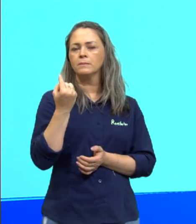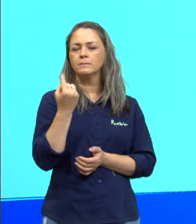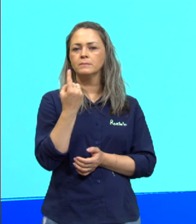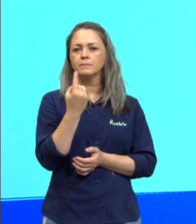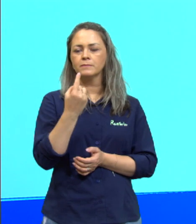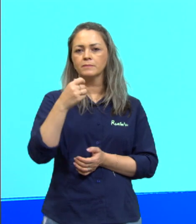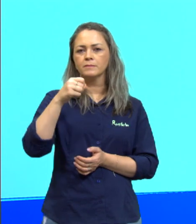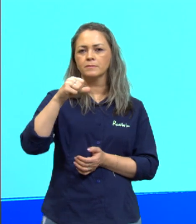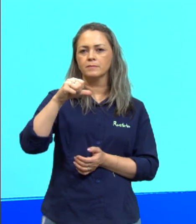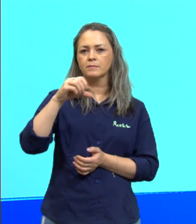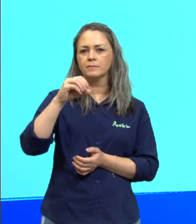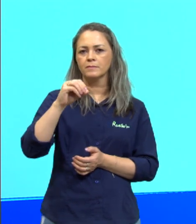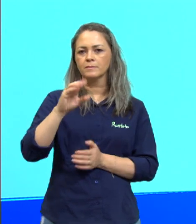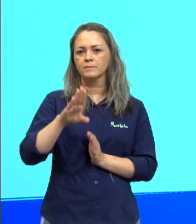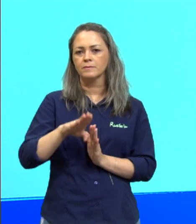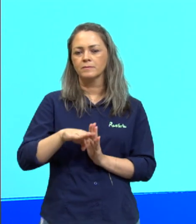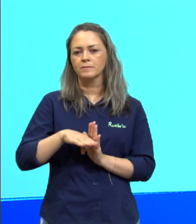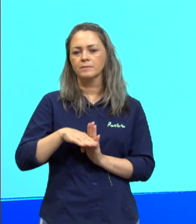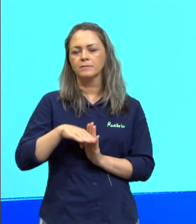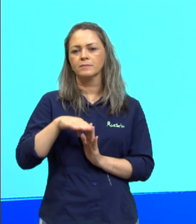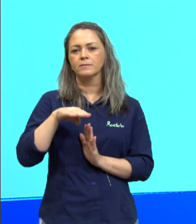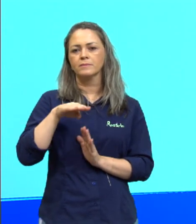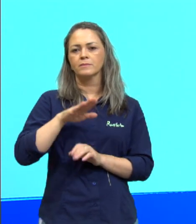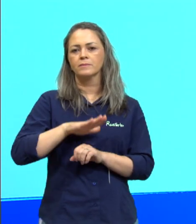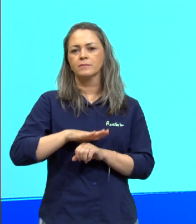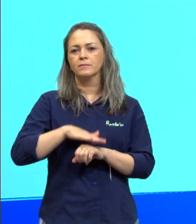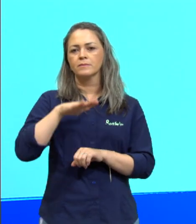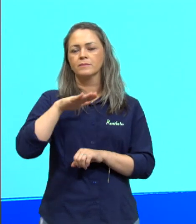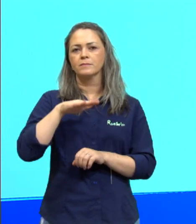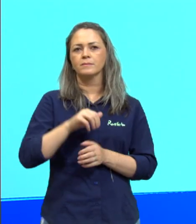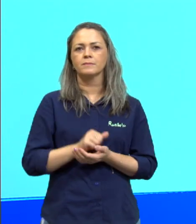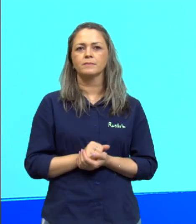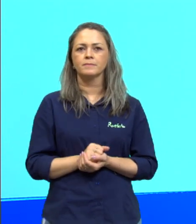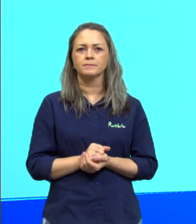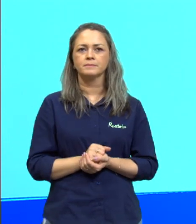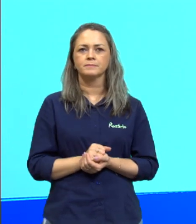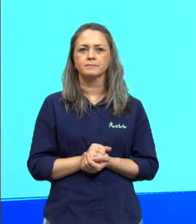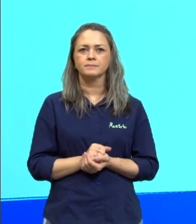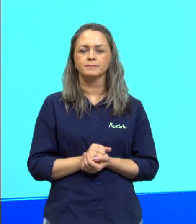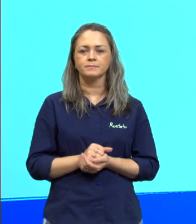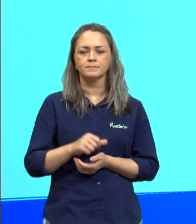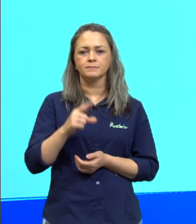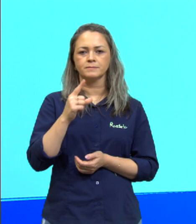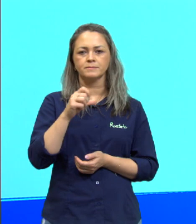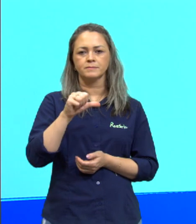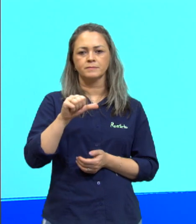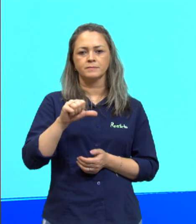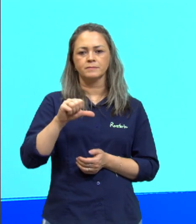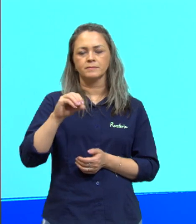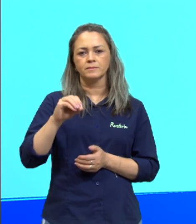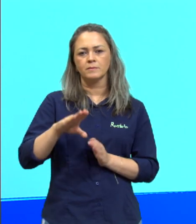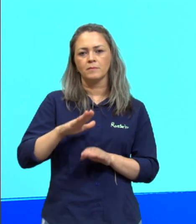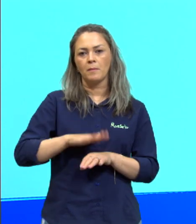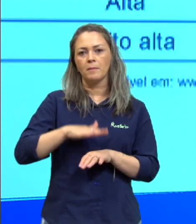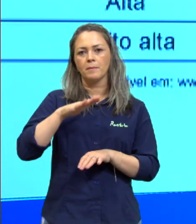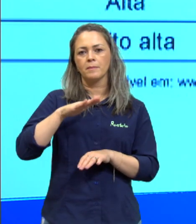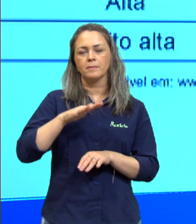que ela está a partir de 190 ou seja 190 ou mais